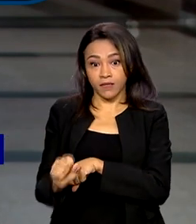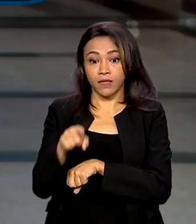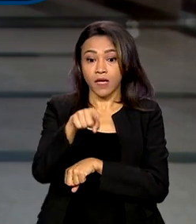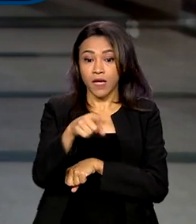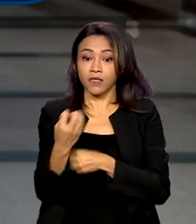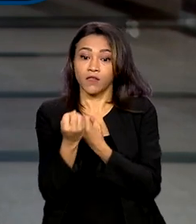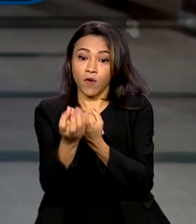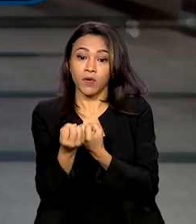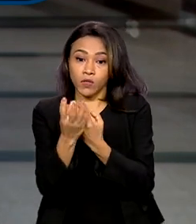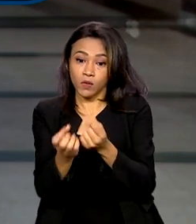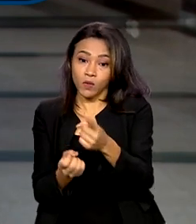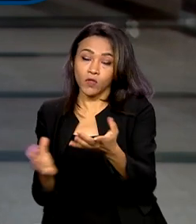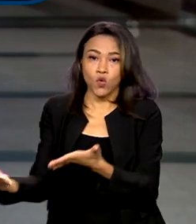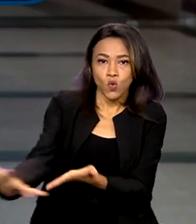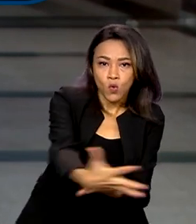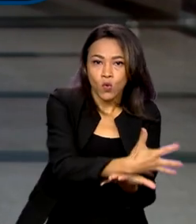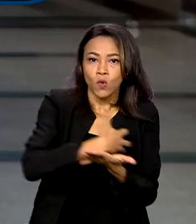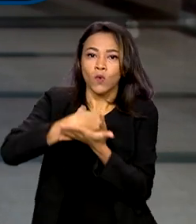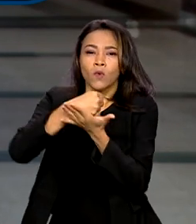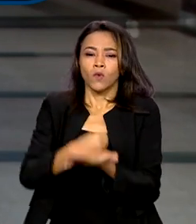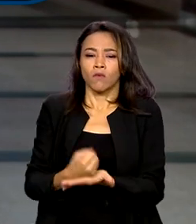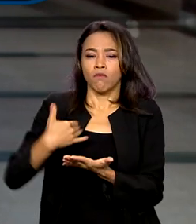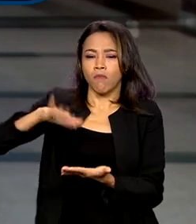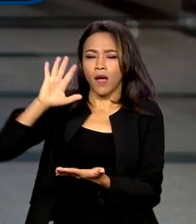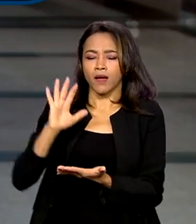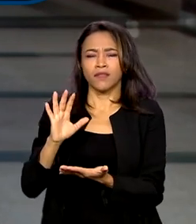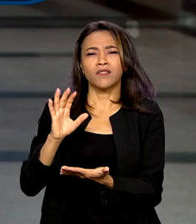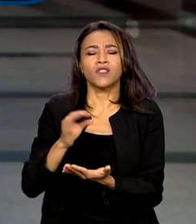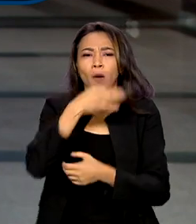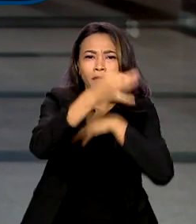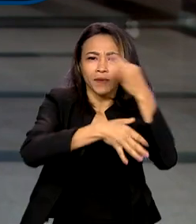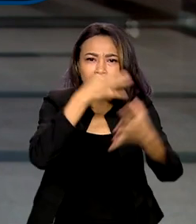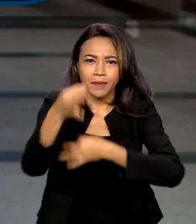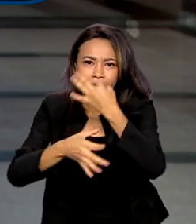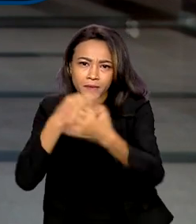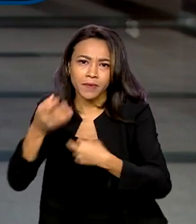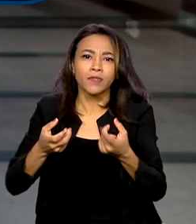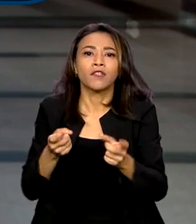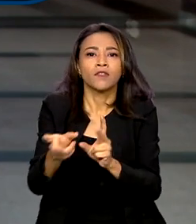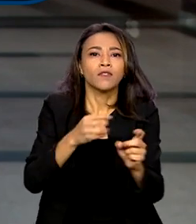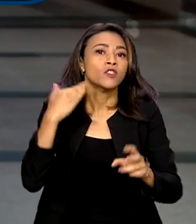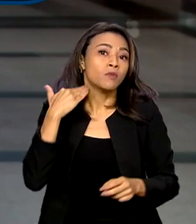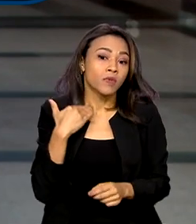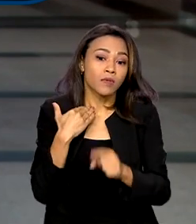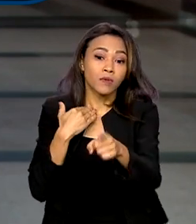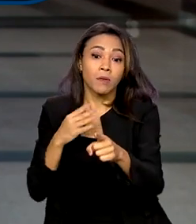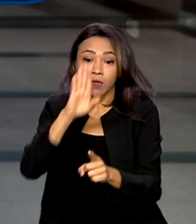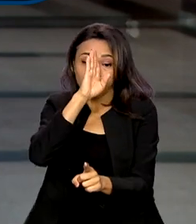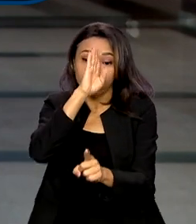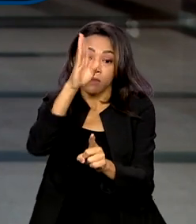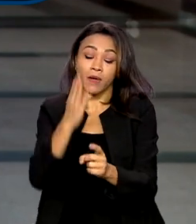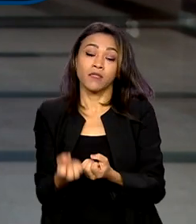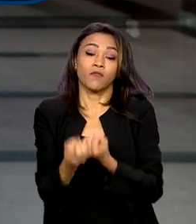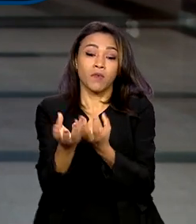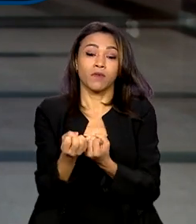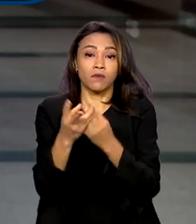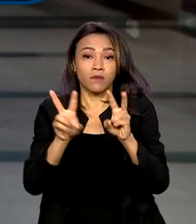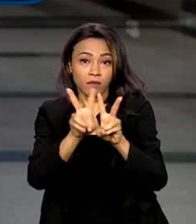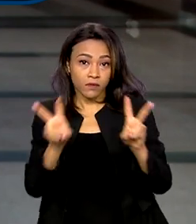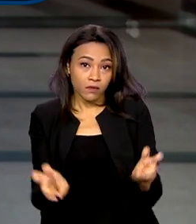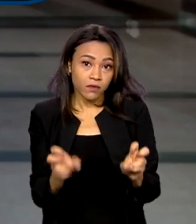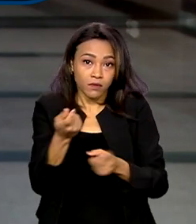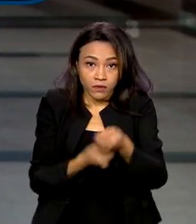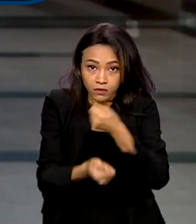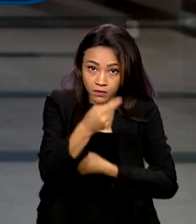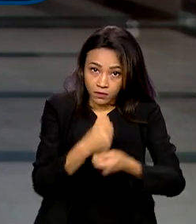Focus, que reúne a projeção de mais de 100 instituições do mercado para os principais indicadores econômicos